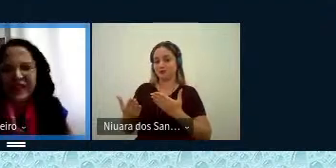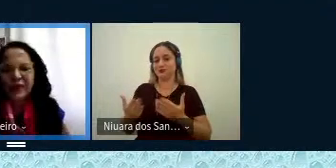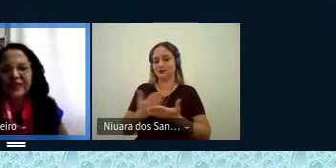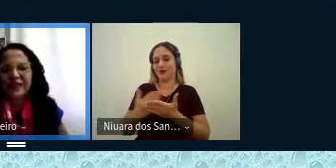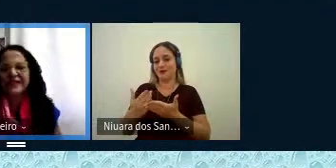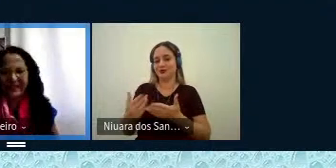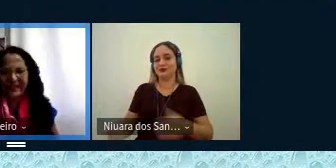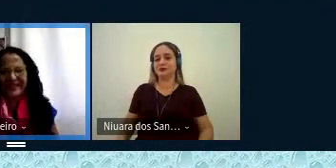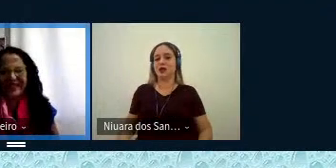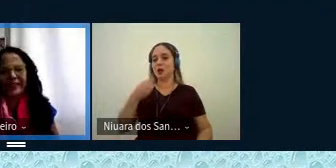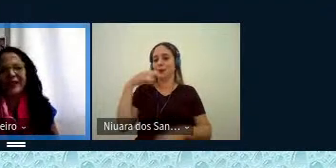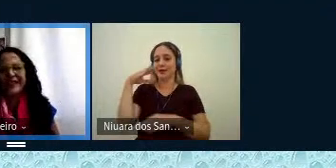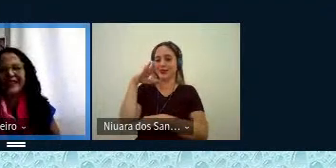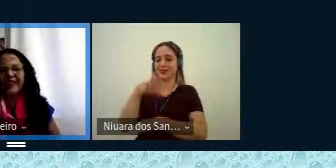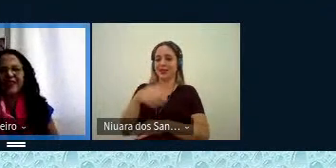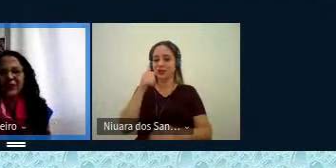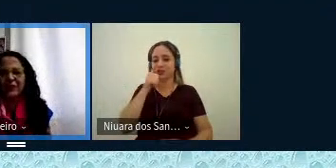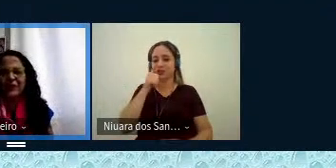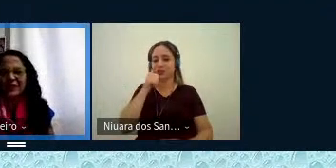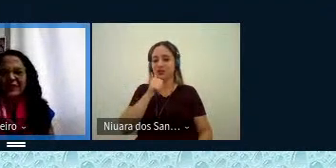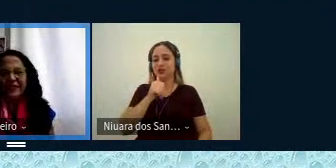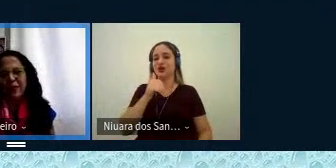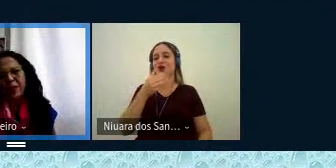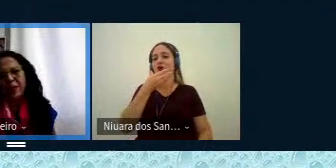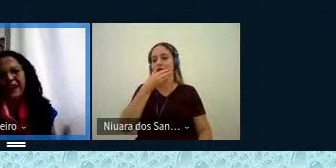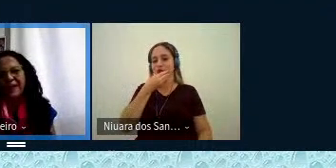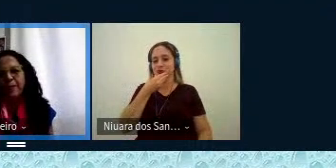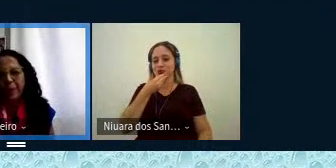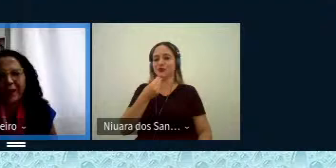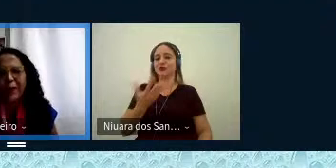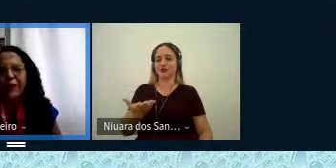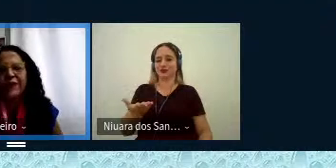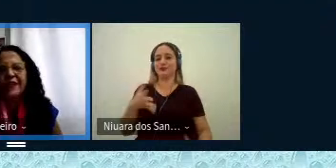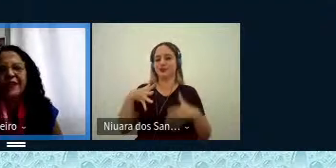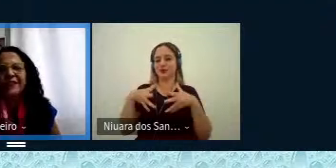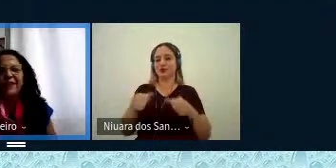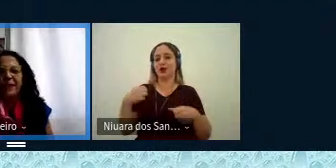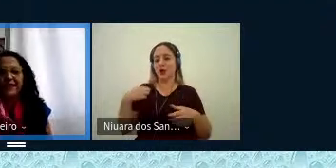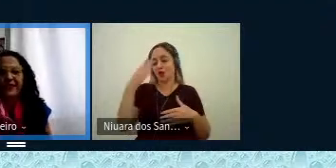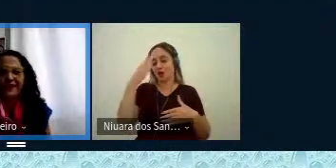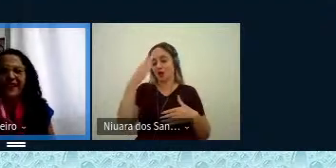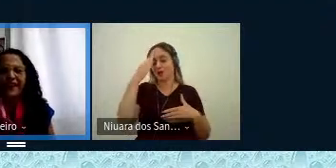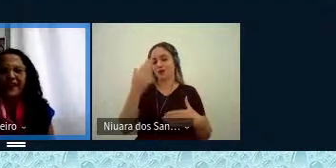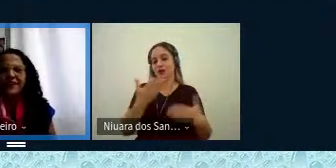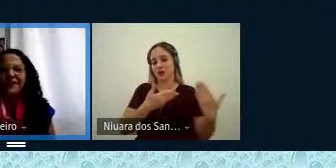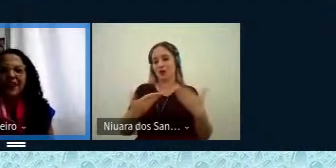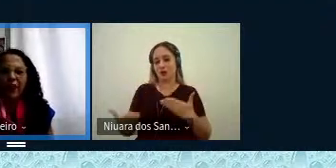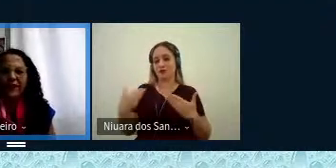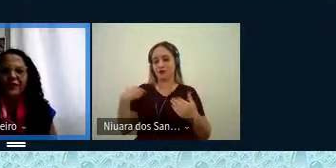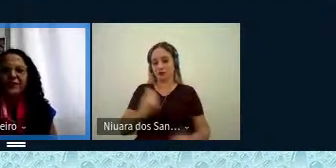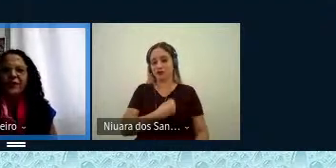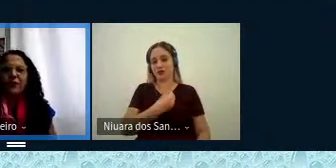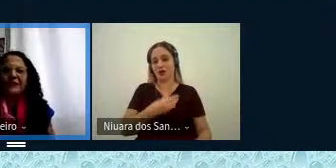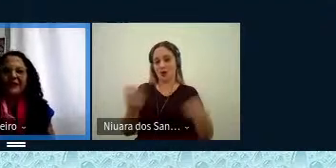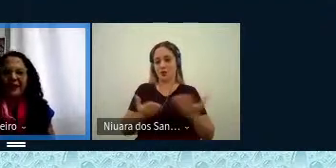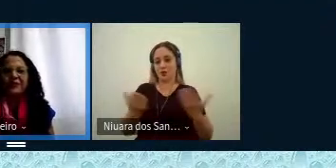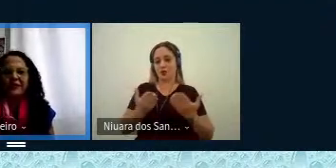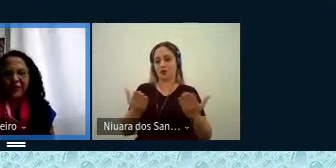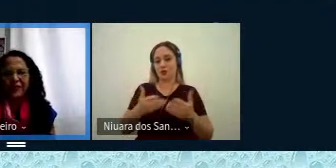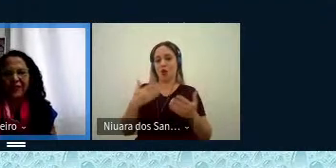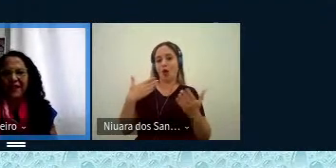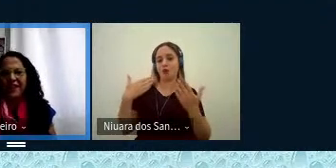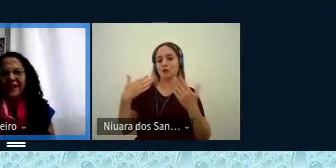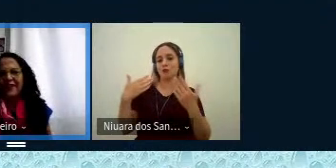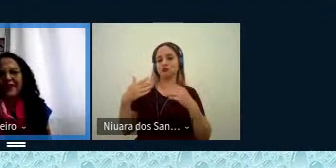Boa tarde a todas, a todas e a todos. Obrigada pelo convite para estar aqui dialogando sobre